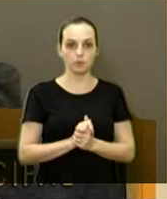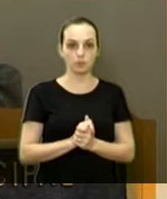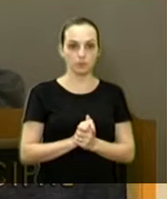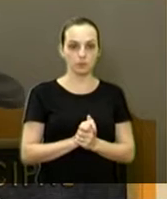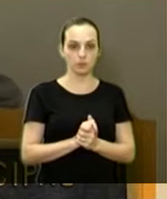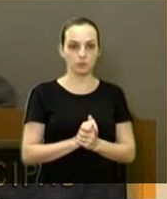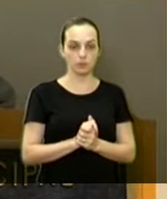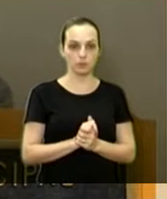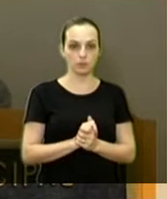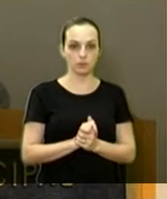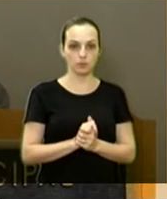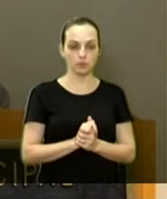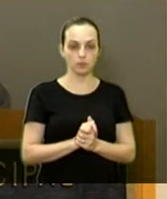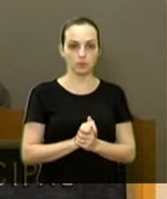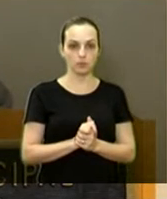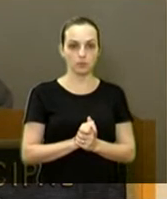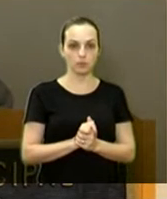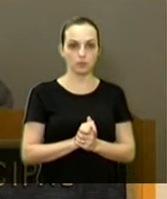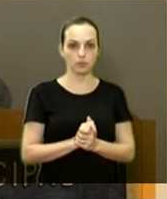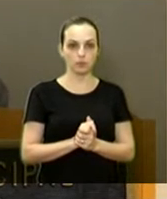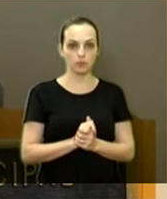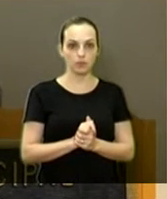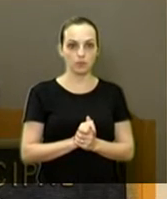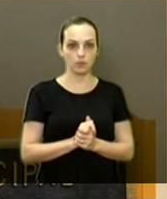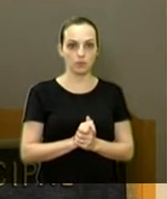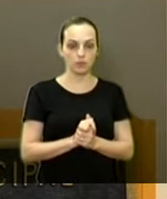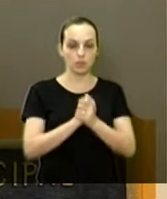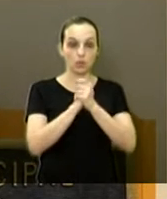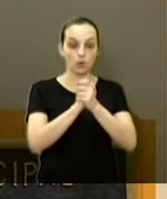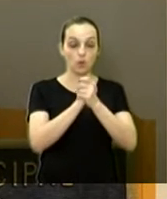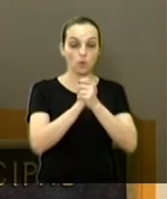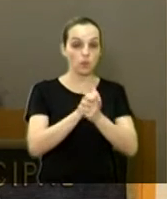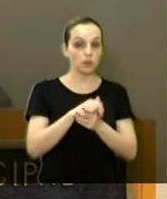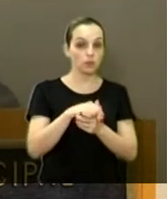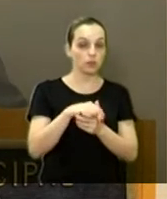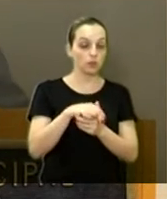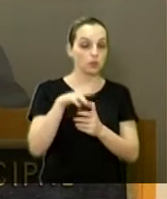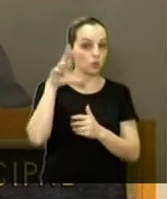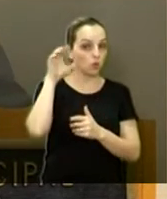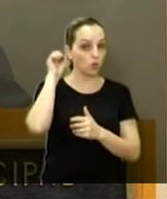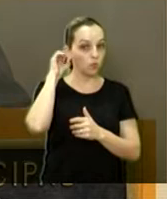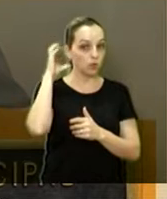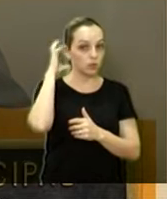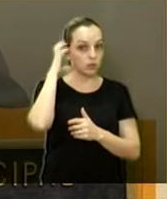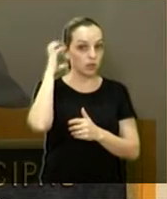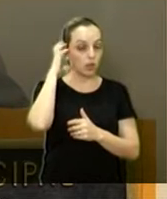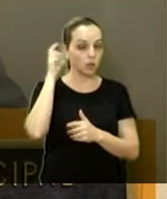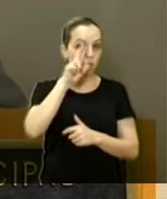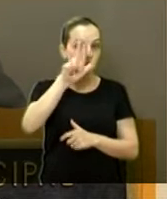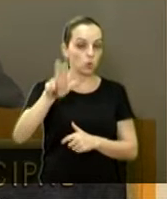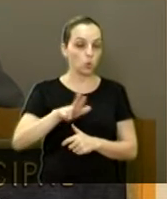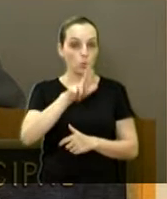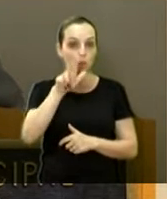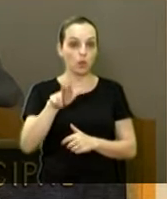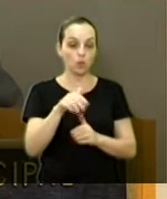Queria cumprimentar os ouvintes da Rádio Niara, quem está nos assistindo em casa pela internet.